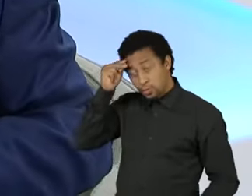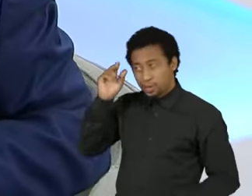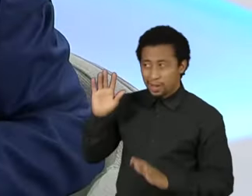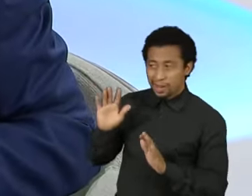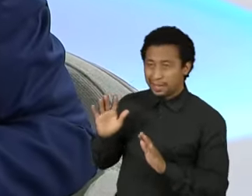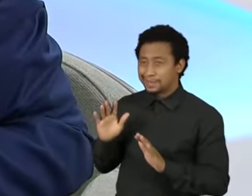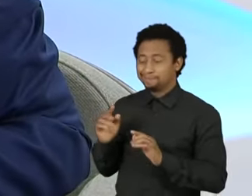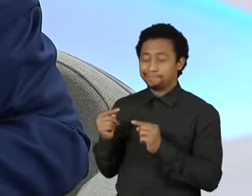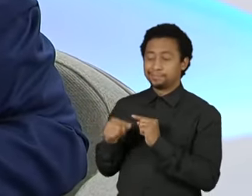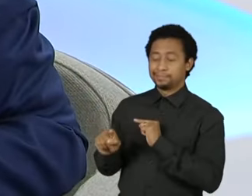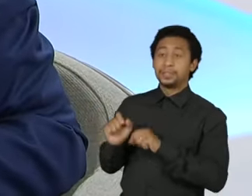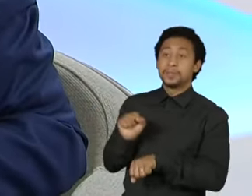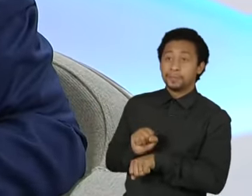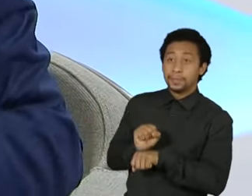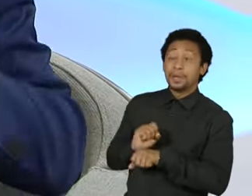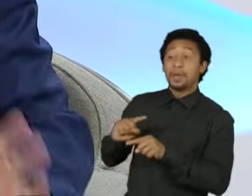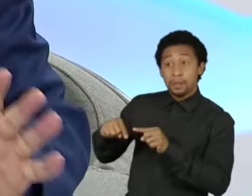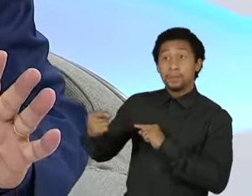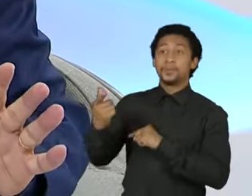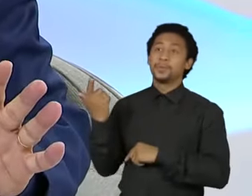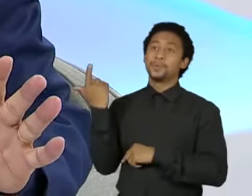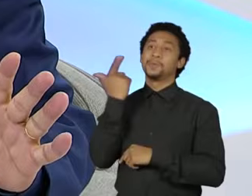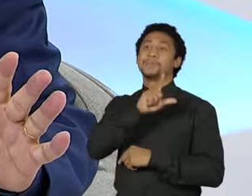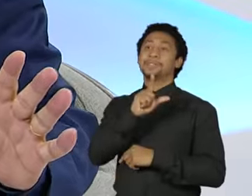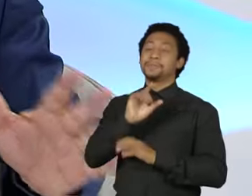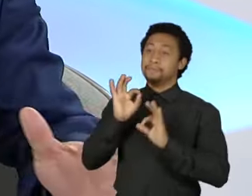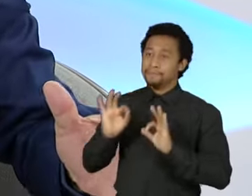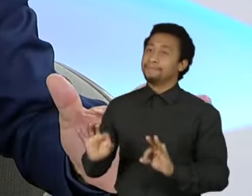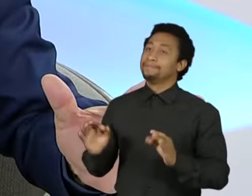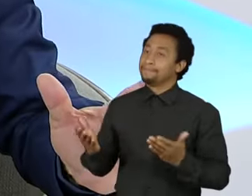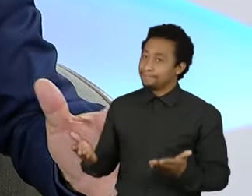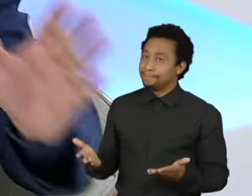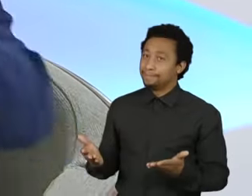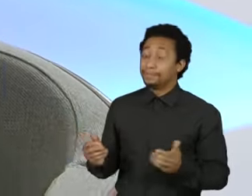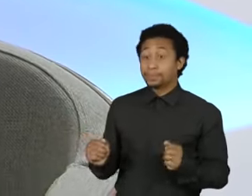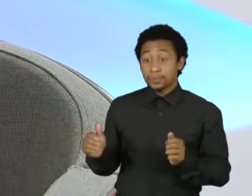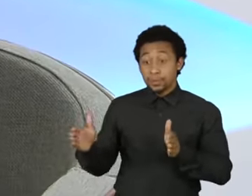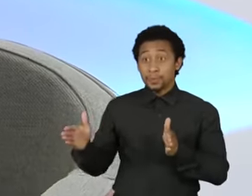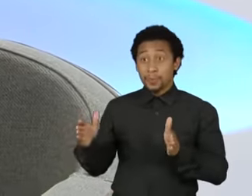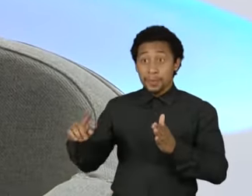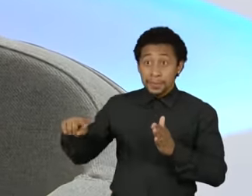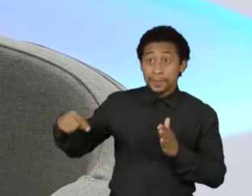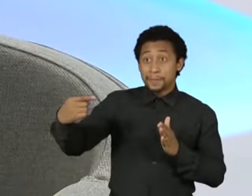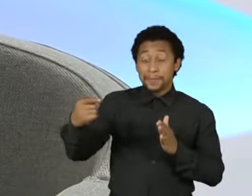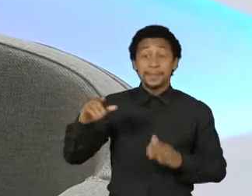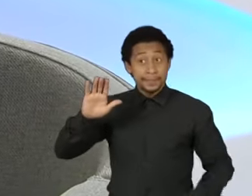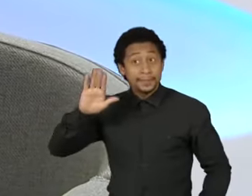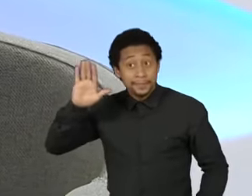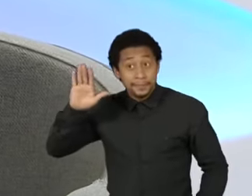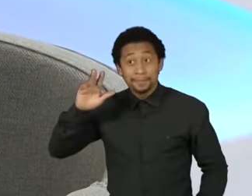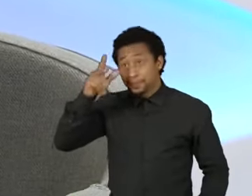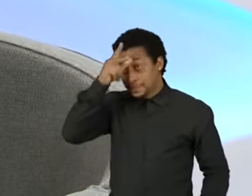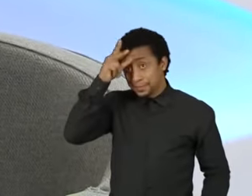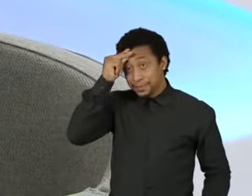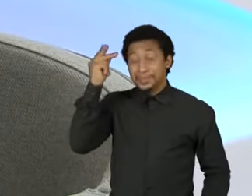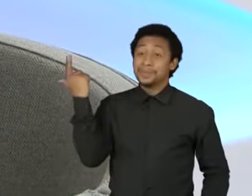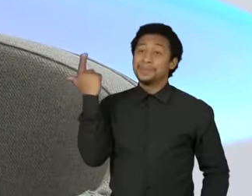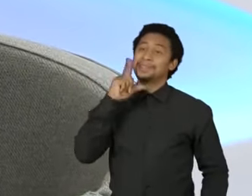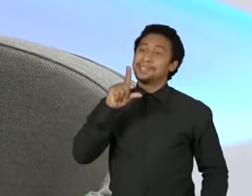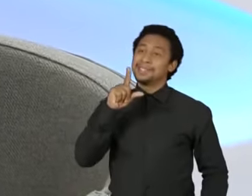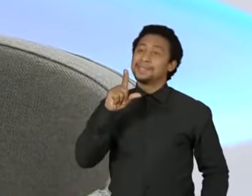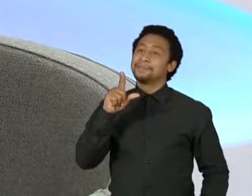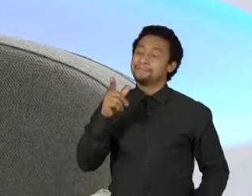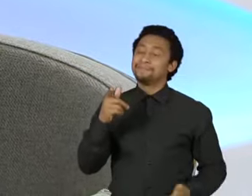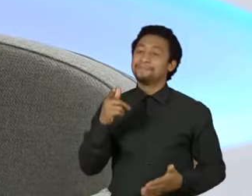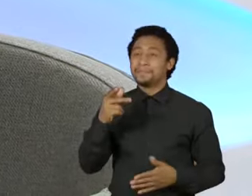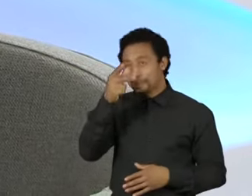vi que não era a minha hora. E eu acertei, porque quando, no momento seguinte, eu fui tentar, eu fui eleito prefeito da capital, que